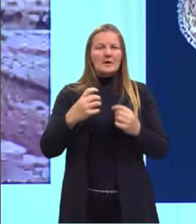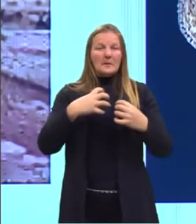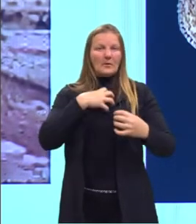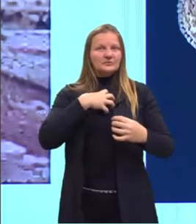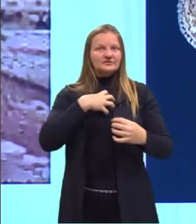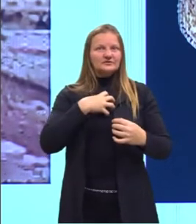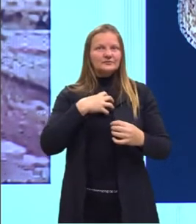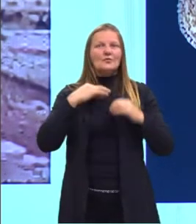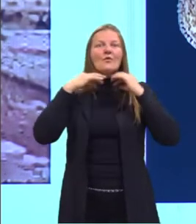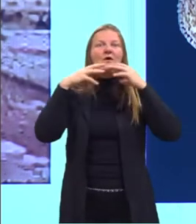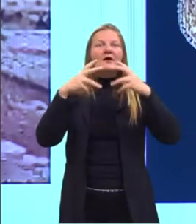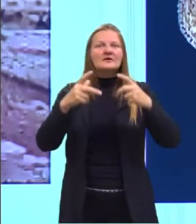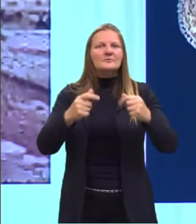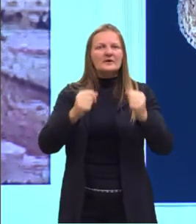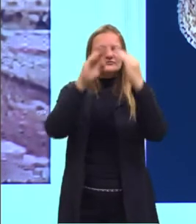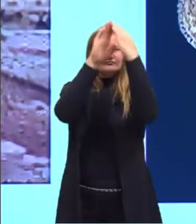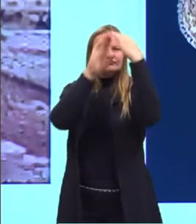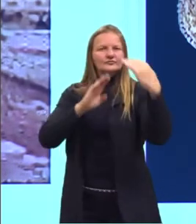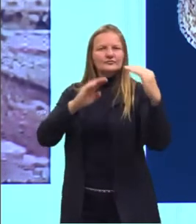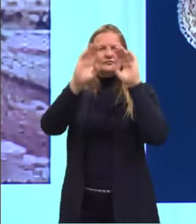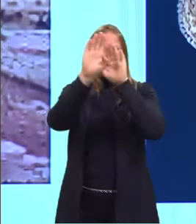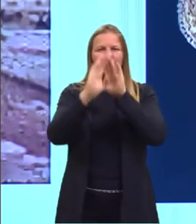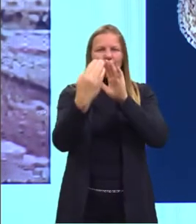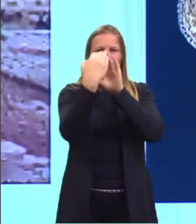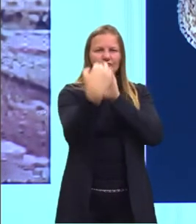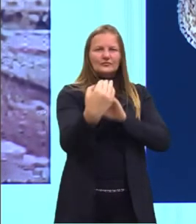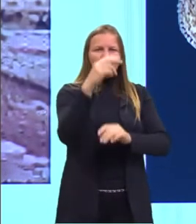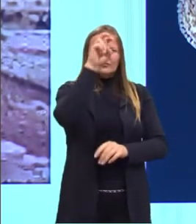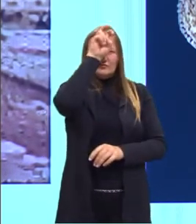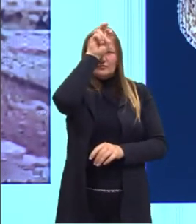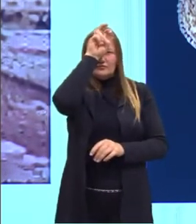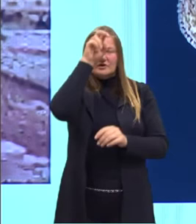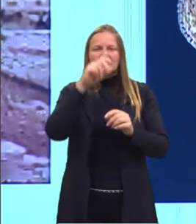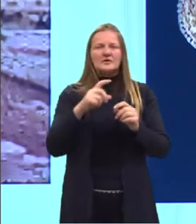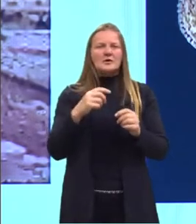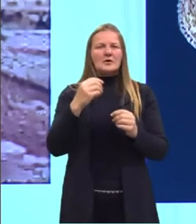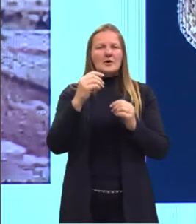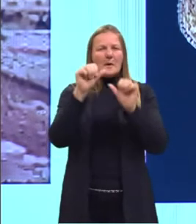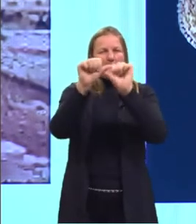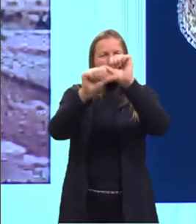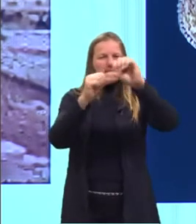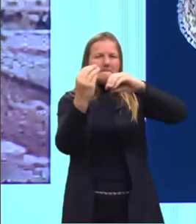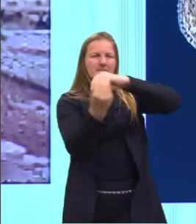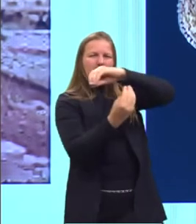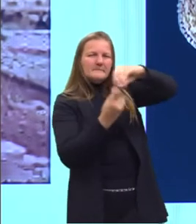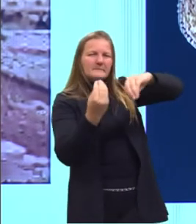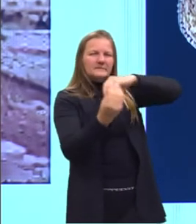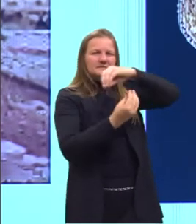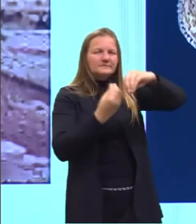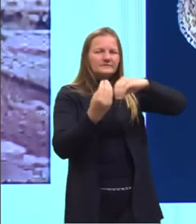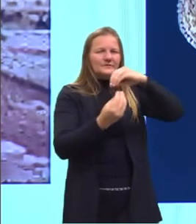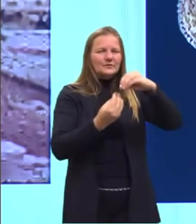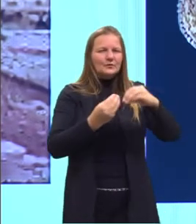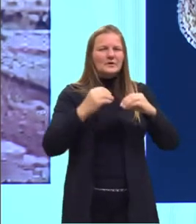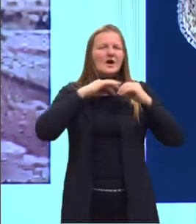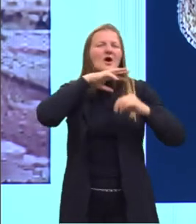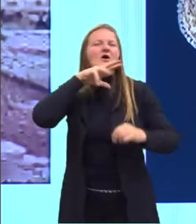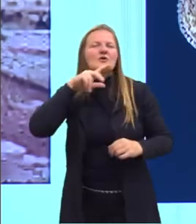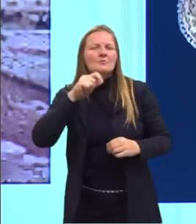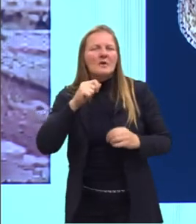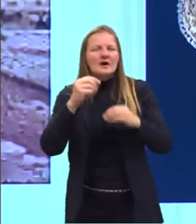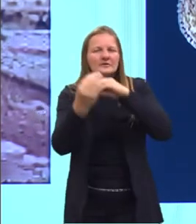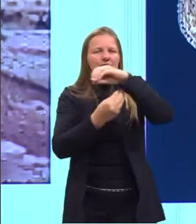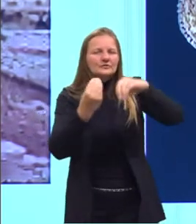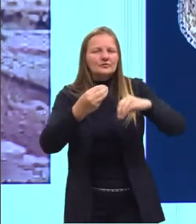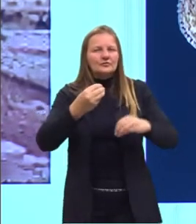aprendemos lá no Egito, essa utilização, essa mistura da figura humana com a figura animal. E as máscaras